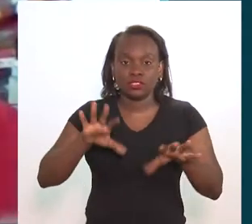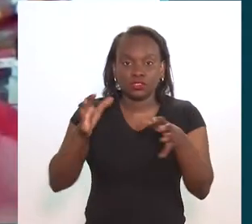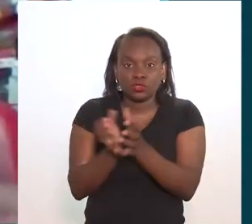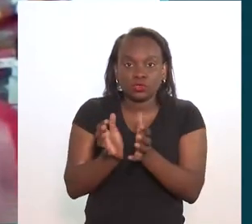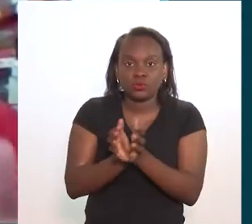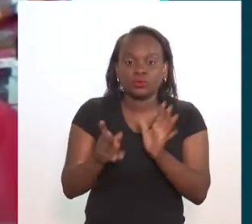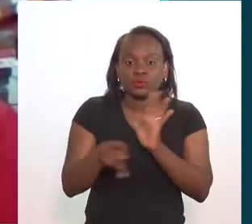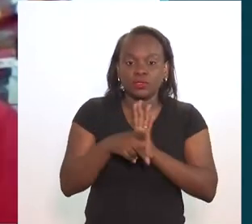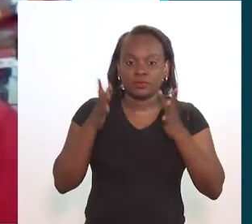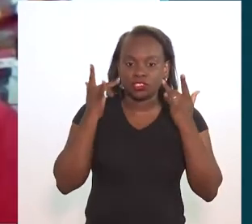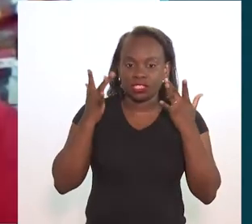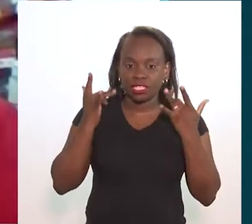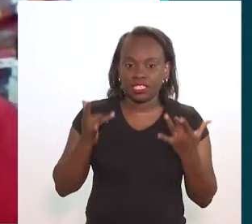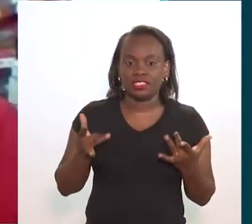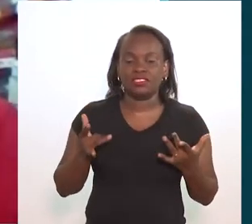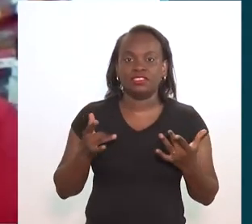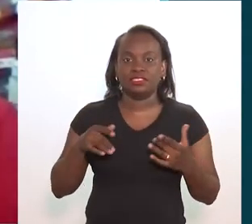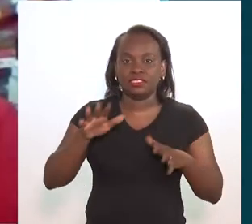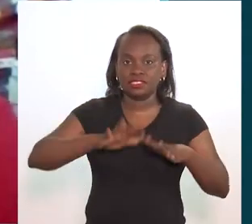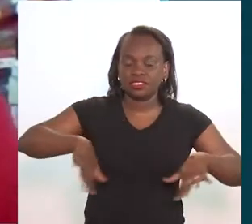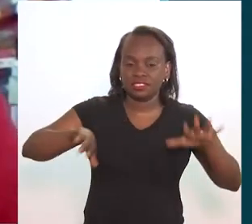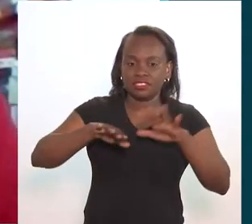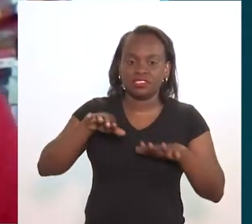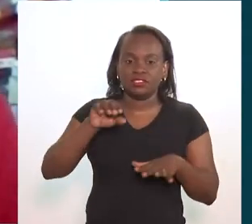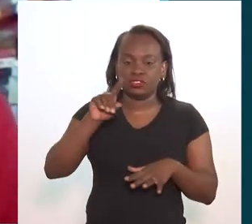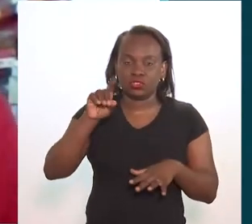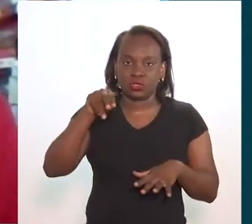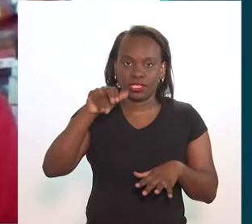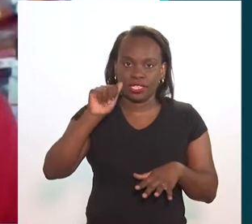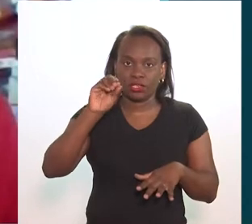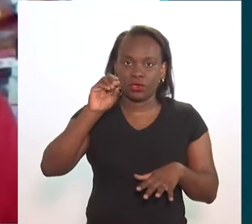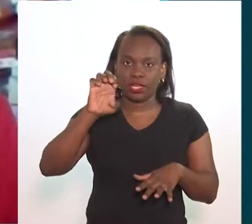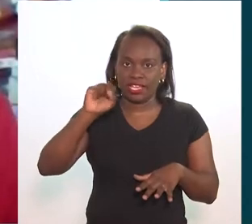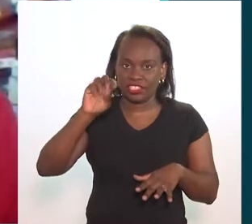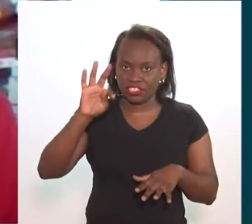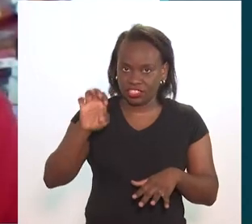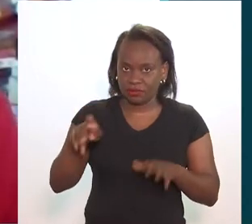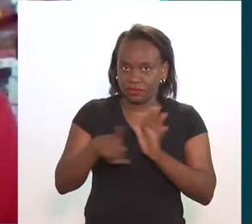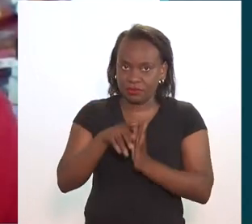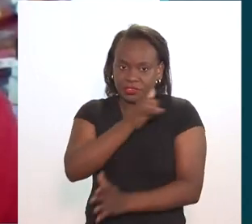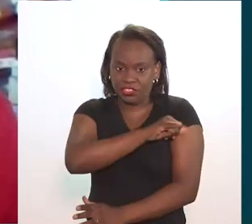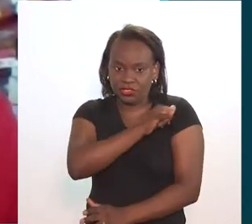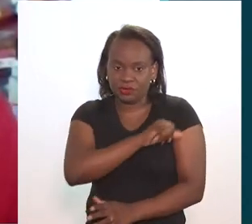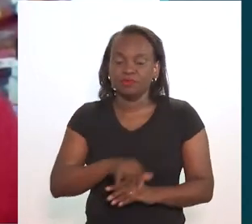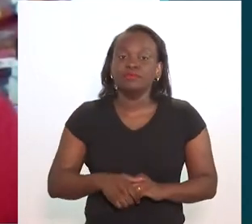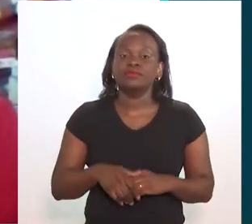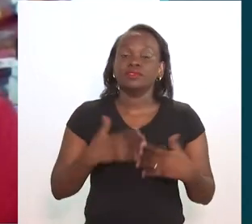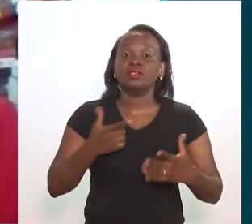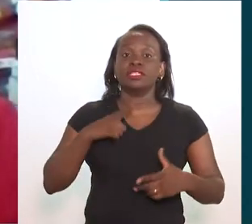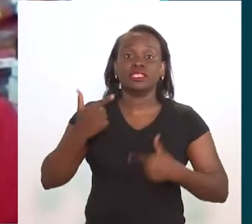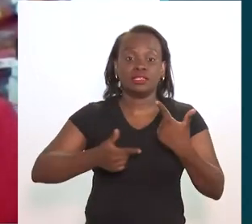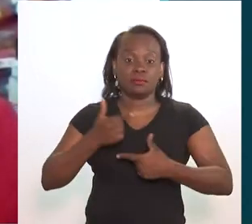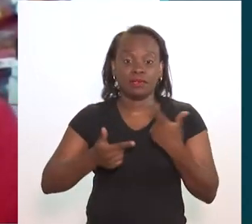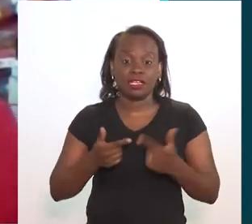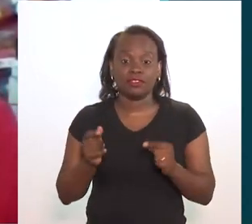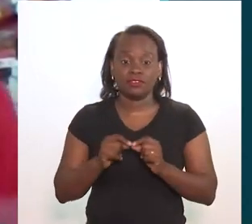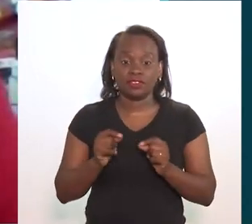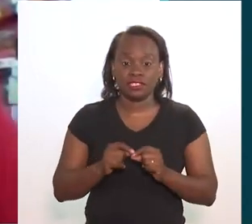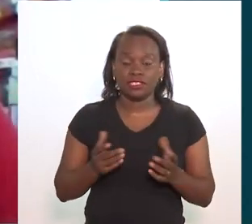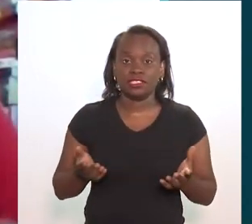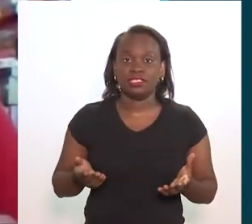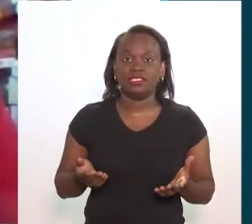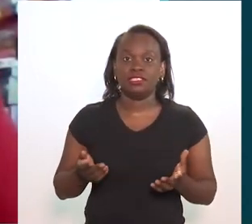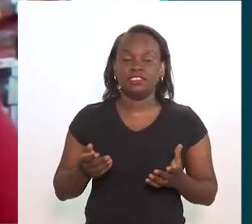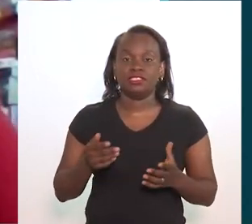companhias de teatro na Zona Oeste do Rio de Janeiro. E aí a gente tinha um trabalho de fazer